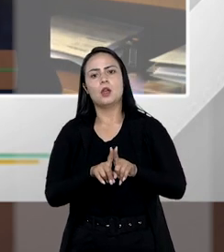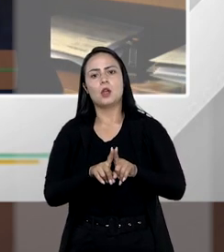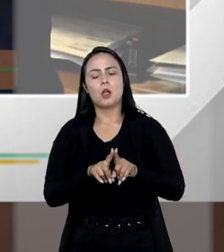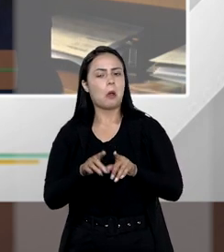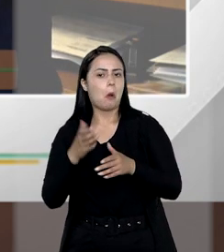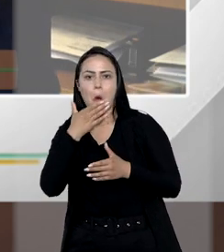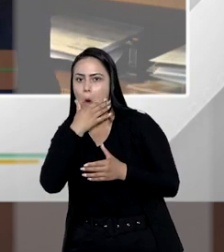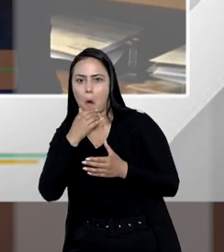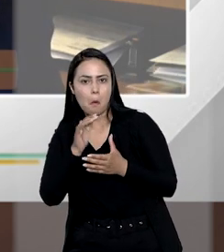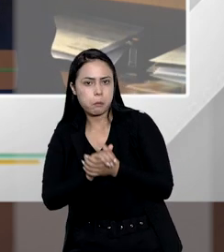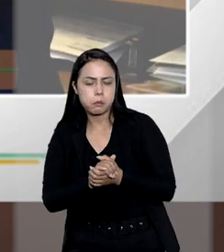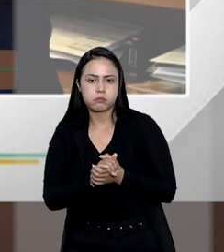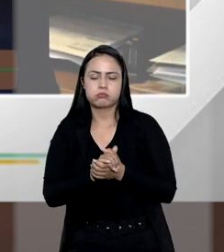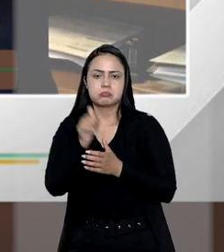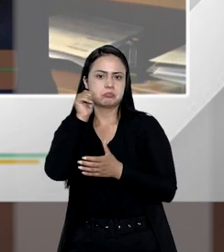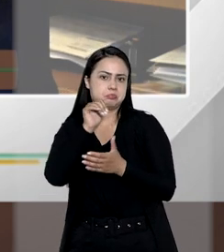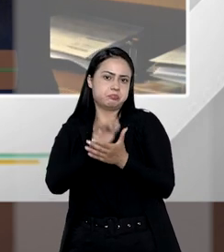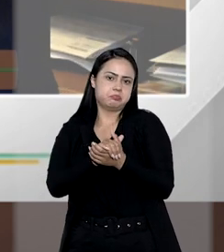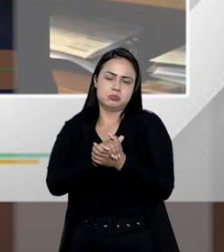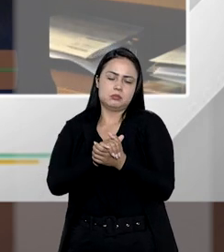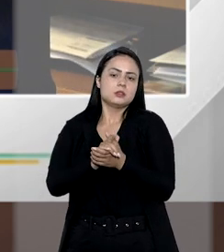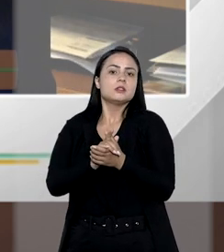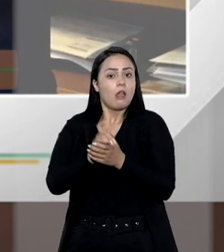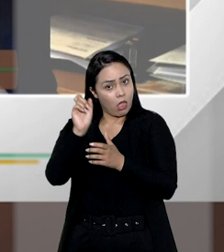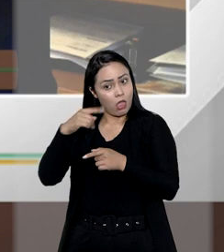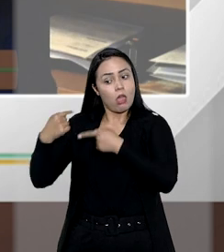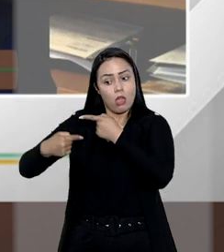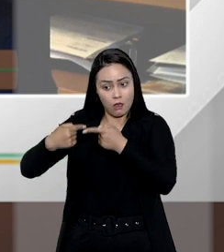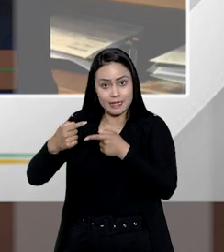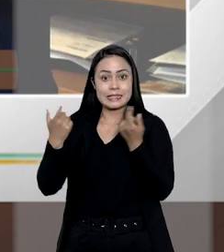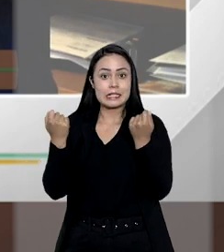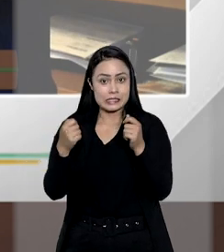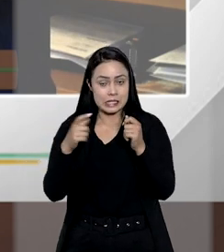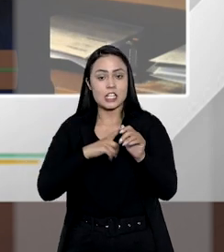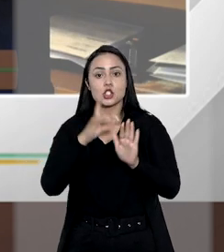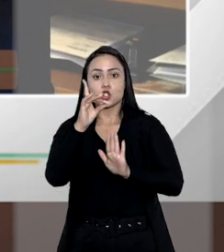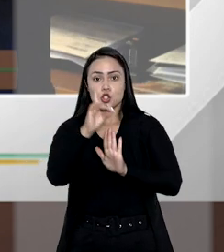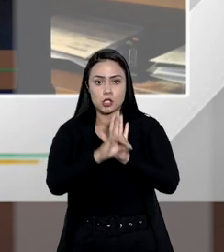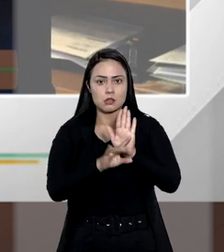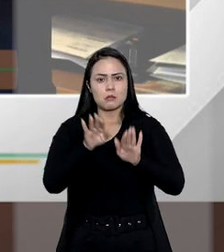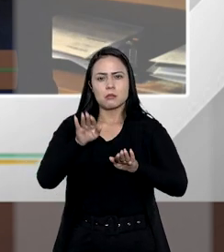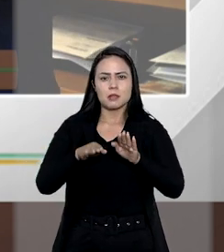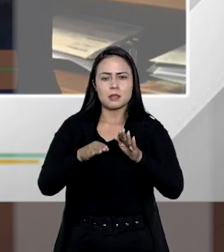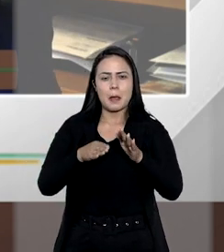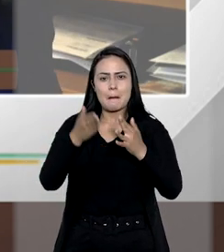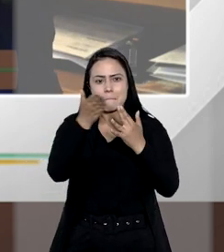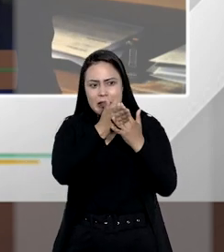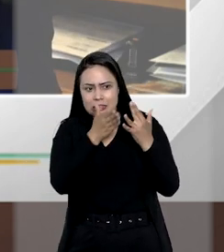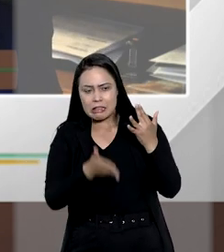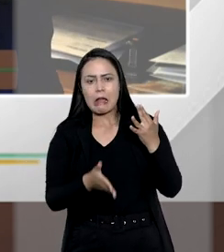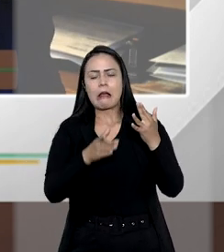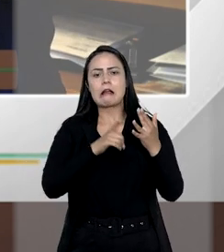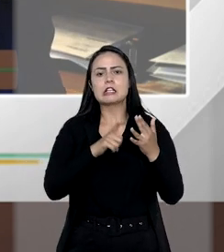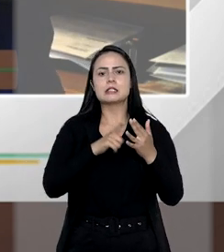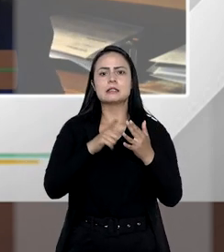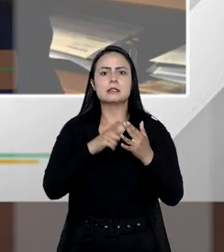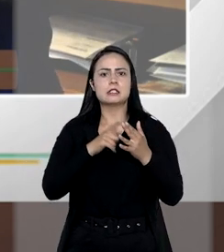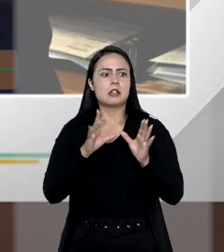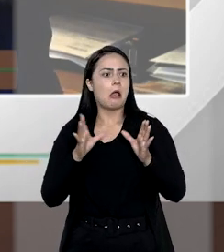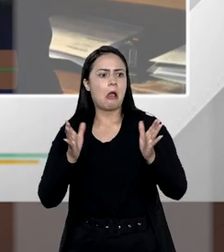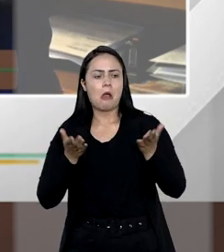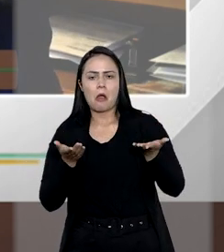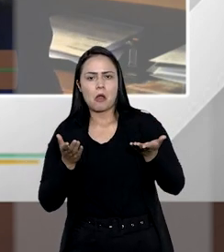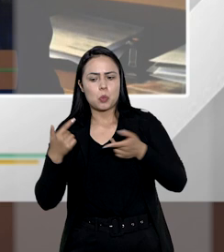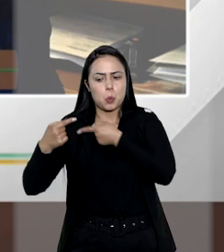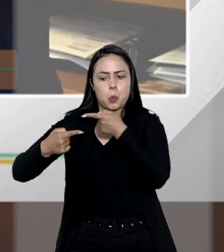ou do cônjuge, o companheiro, esses são herdeiros que necessariamente têm direito a pelo menos metade dos bens deixados